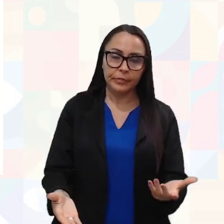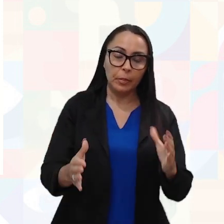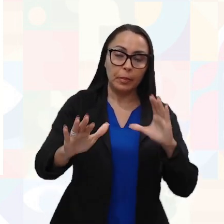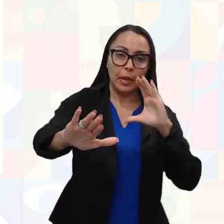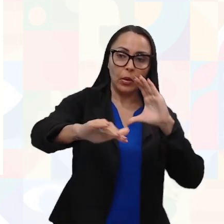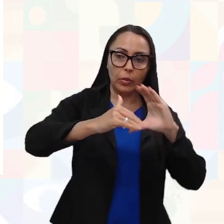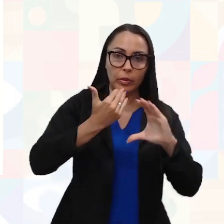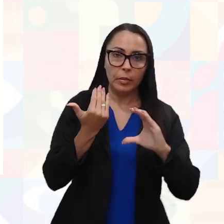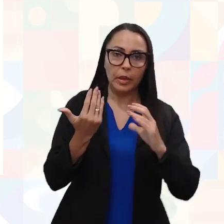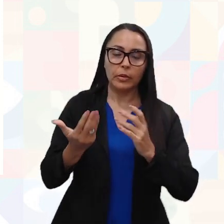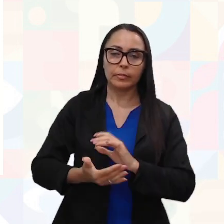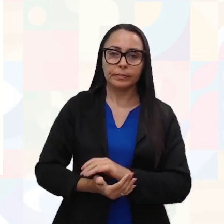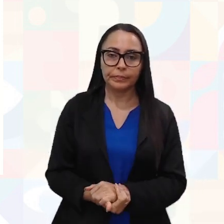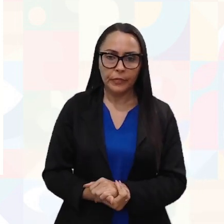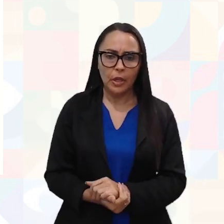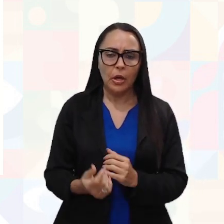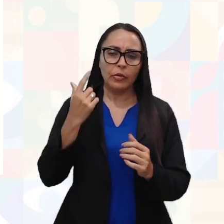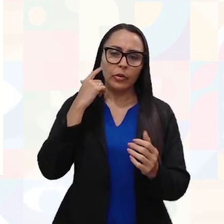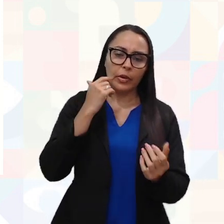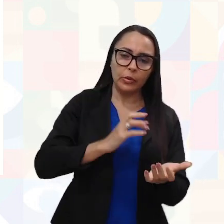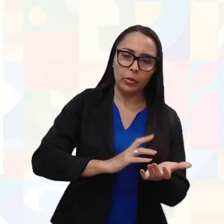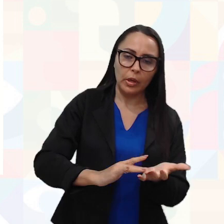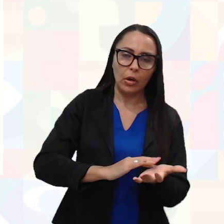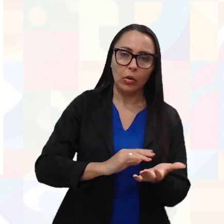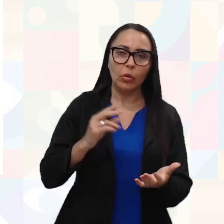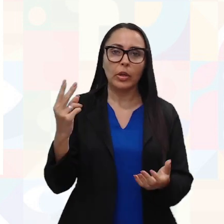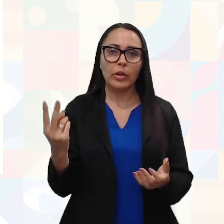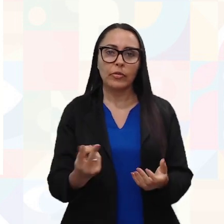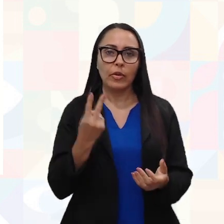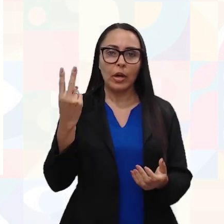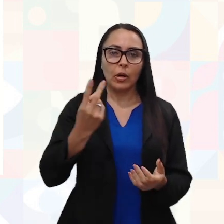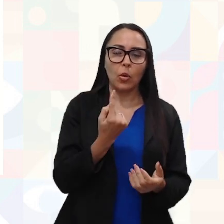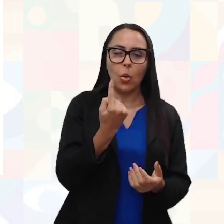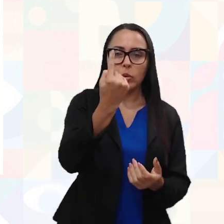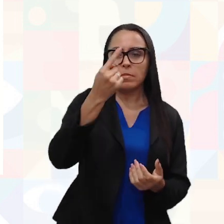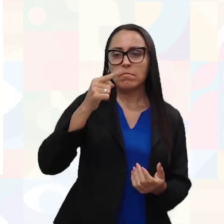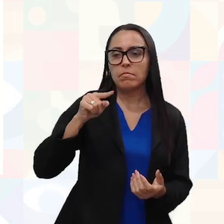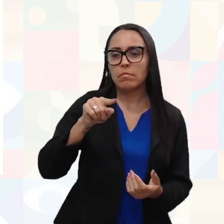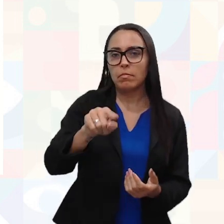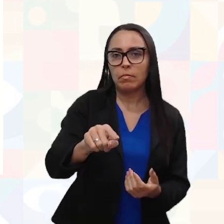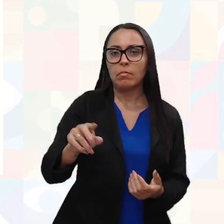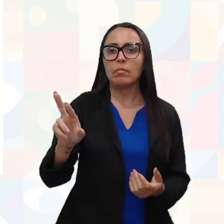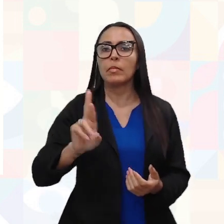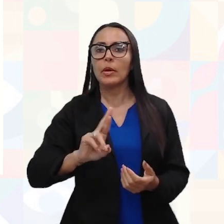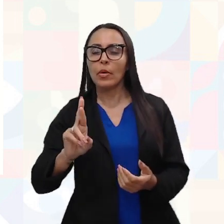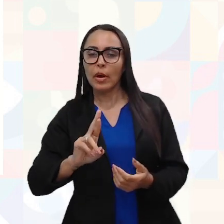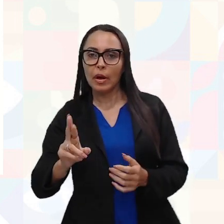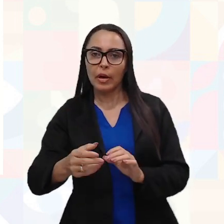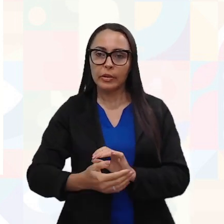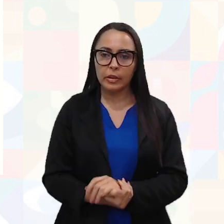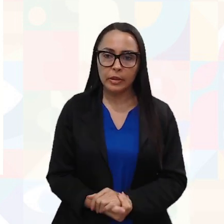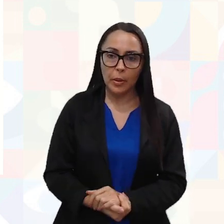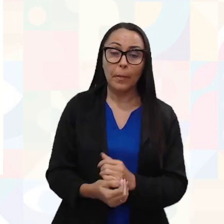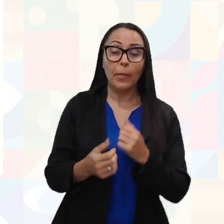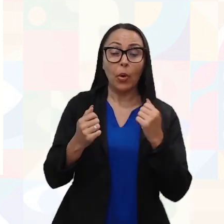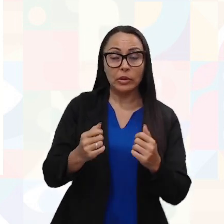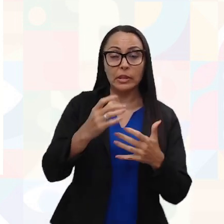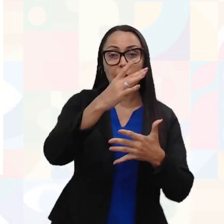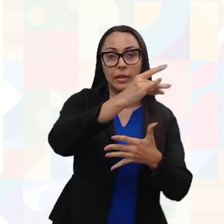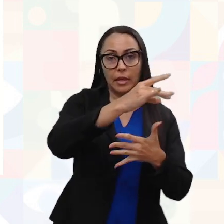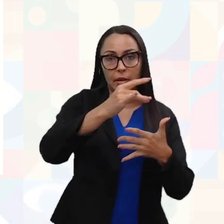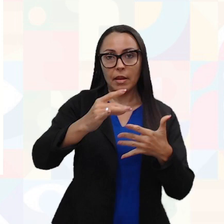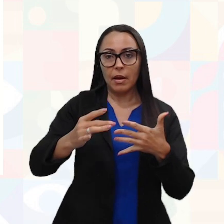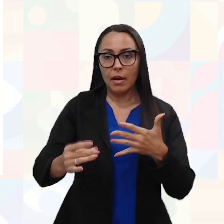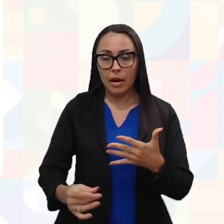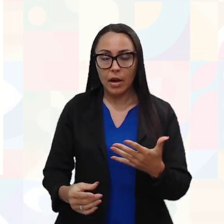custar? Foi feito um cálculo e chegou o valor de R$ Aqui nesse quanto, você poderia detalhar os gastos, tá?